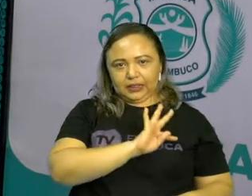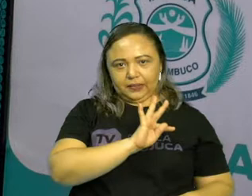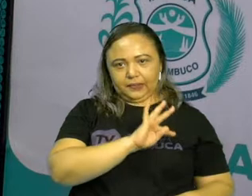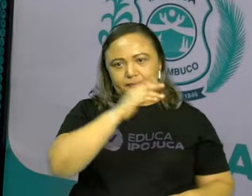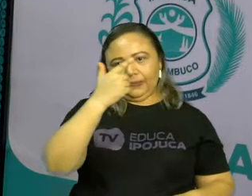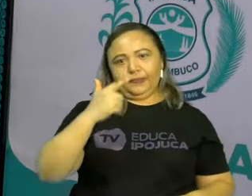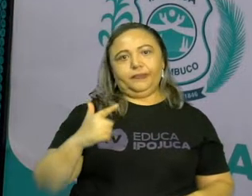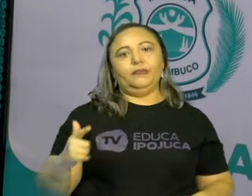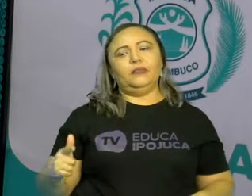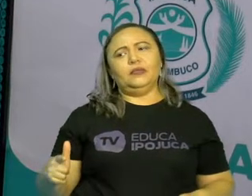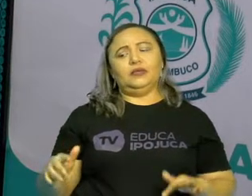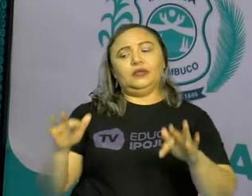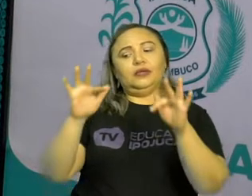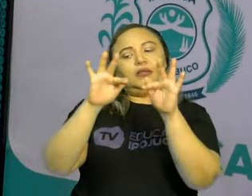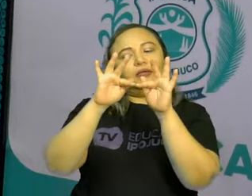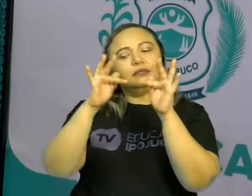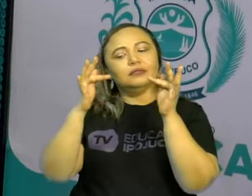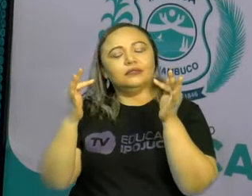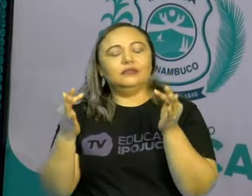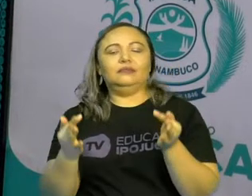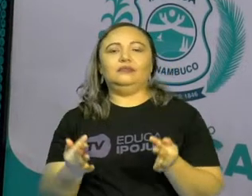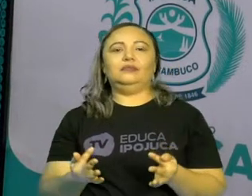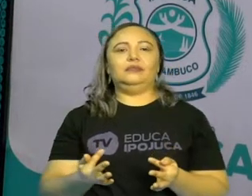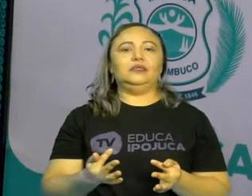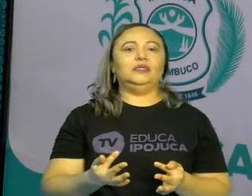possíveis, como um lápis,